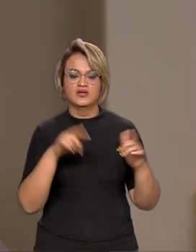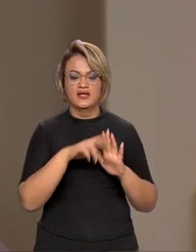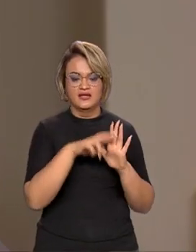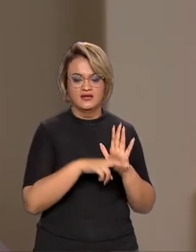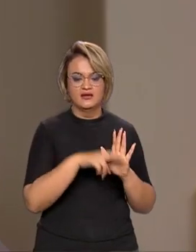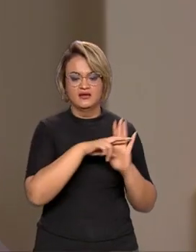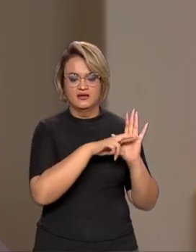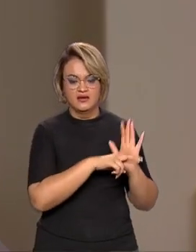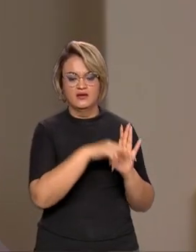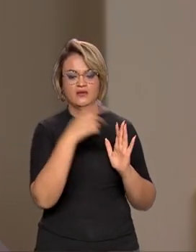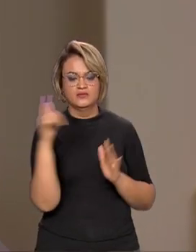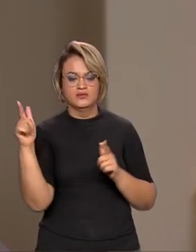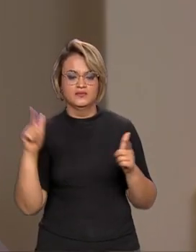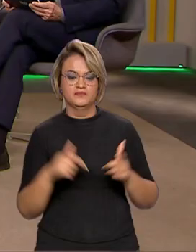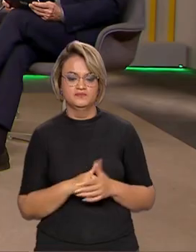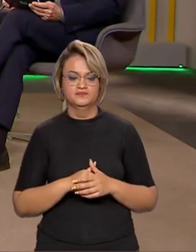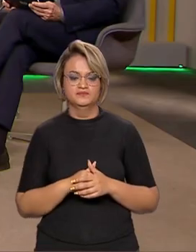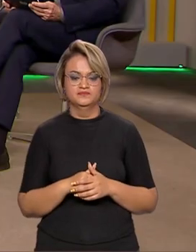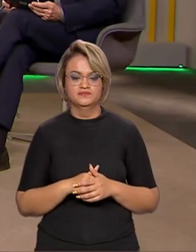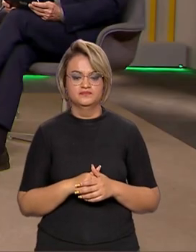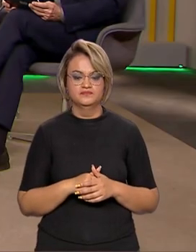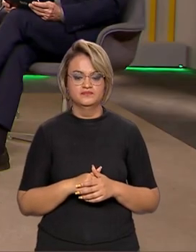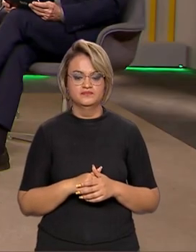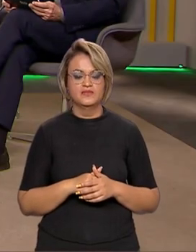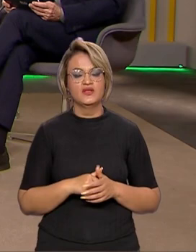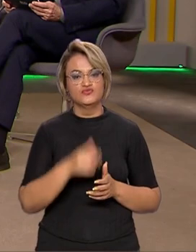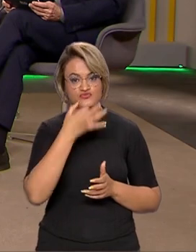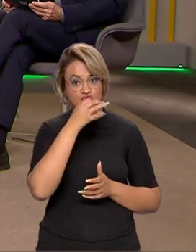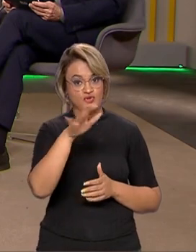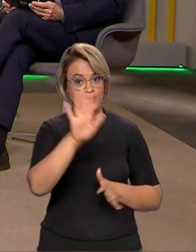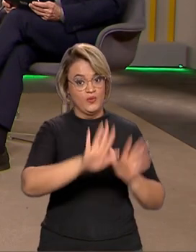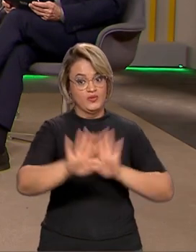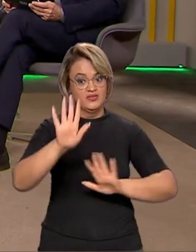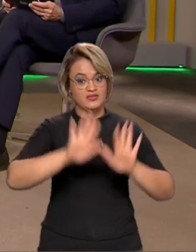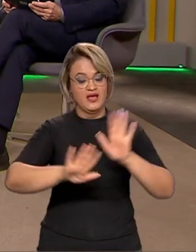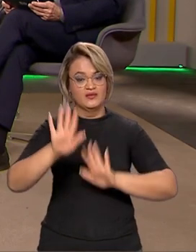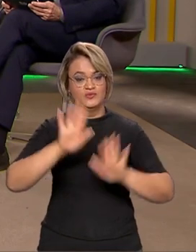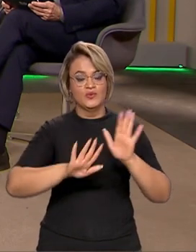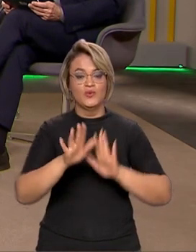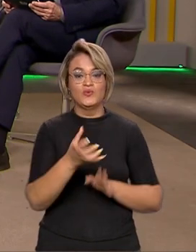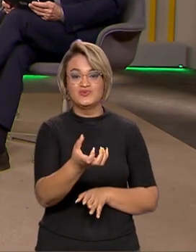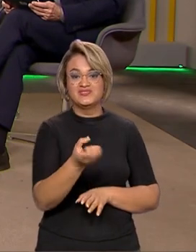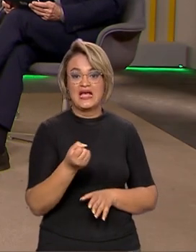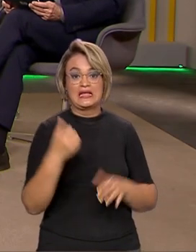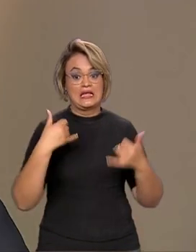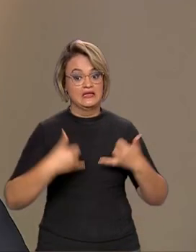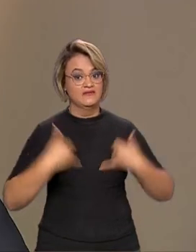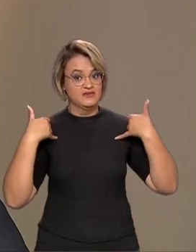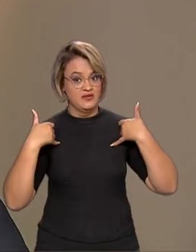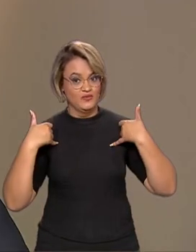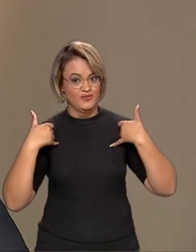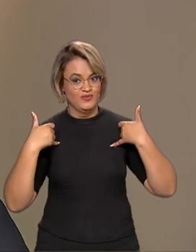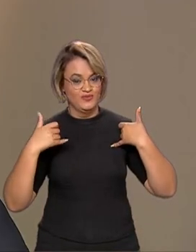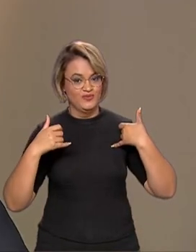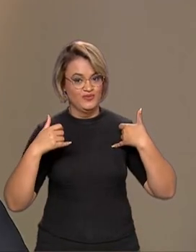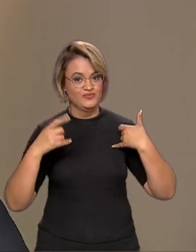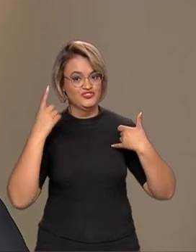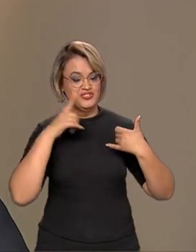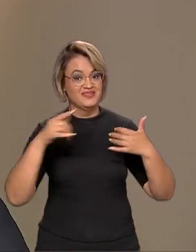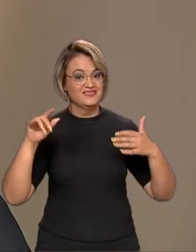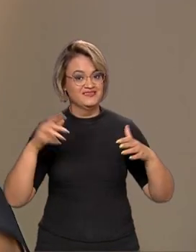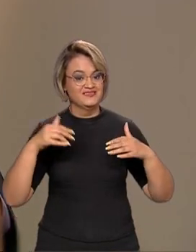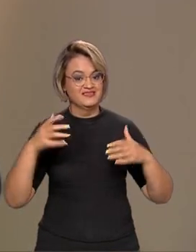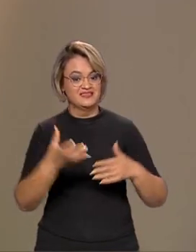estabelecidas pelo fundo de garantia. Aliás, sugiro tomar muito cuidado com o chamado saque-aniversário. Saiba que isso,